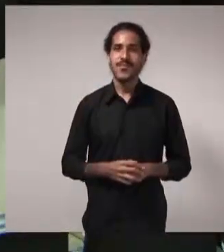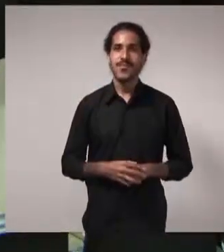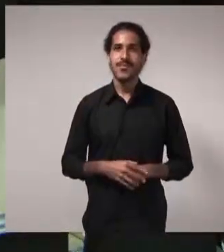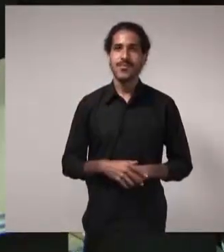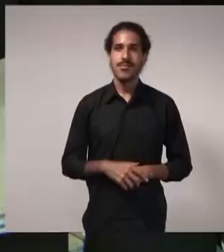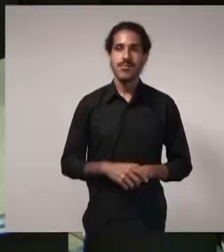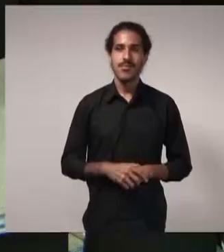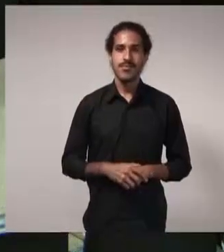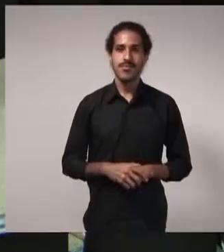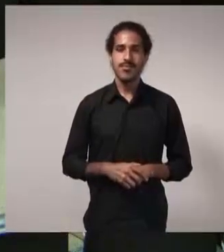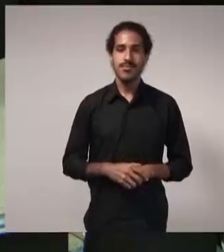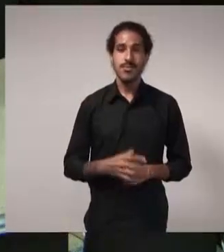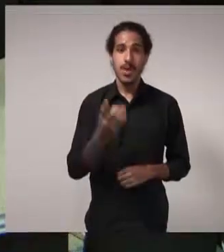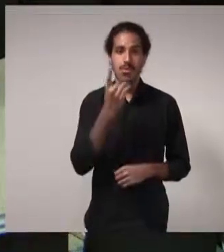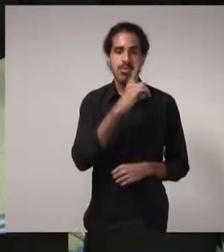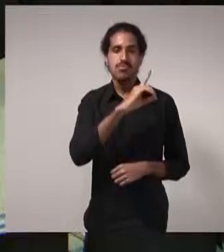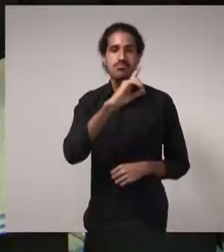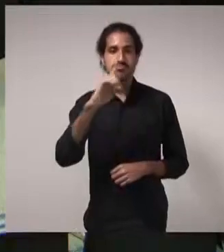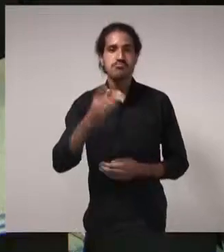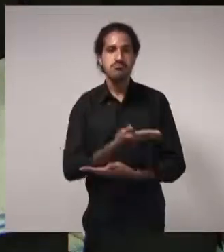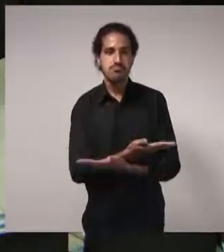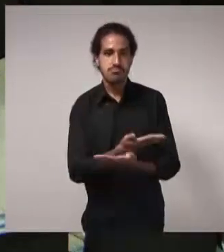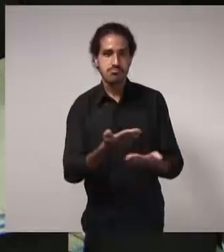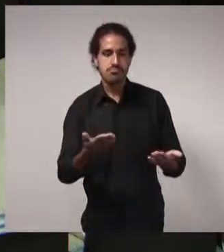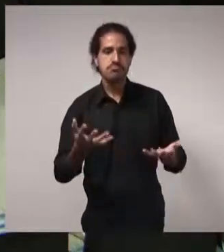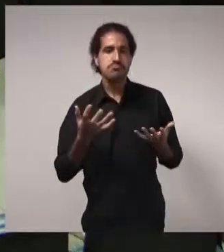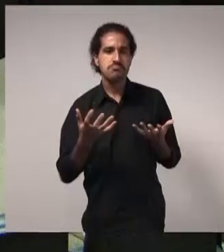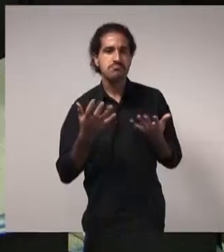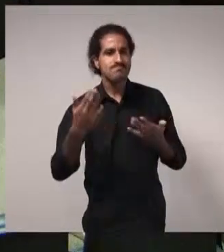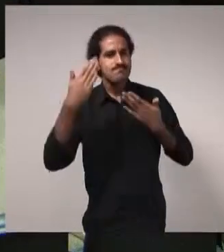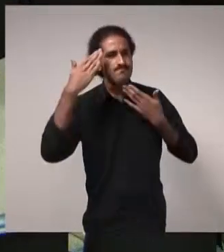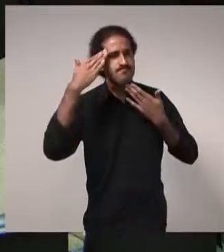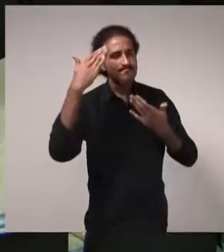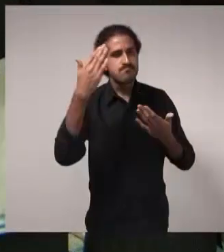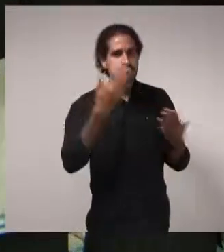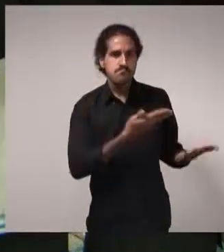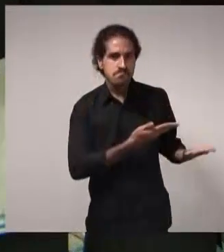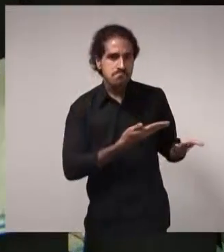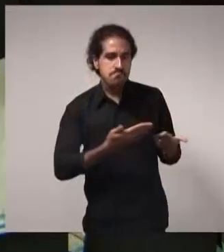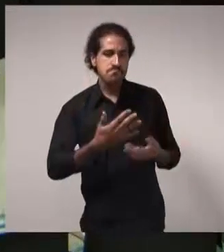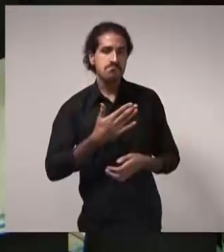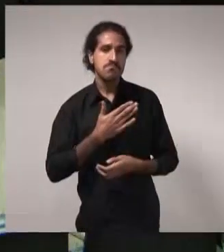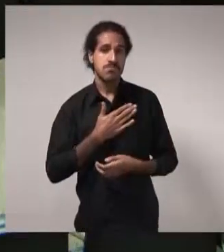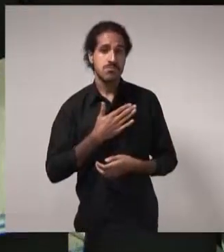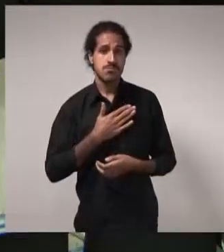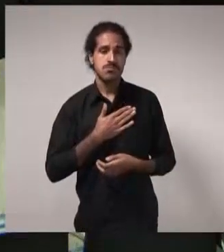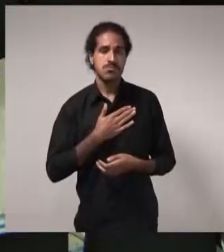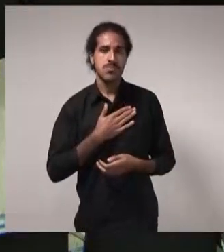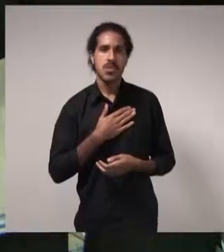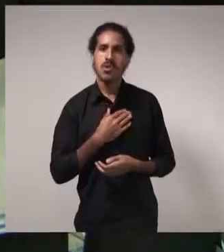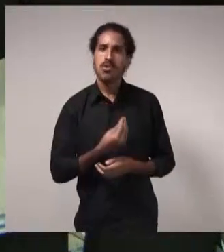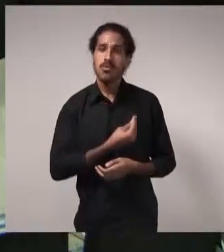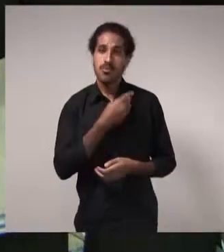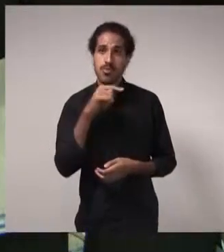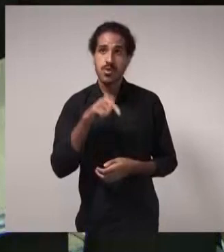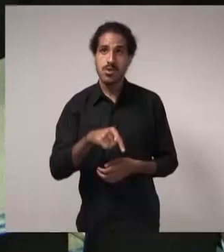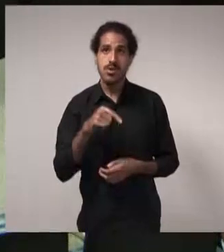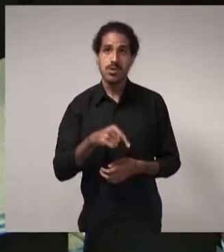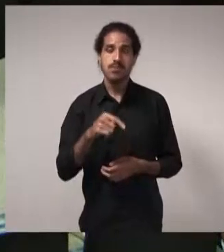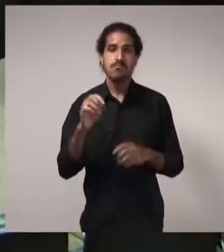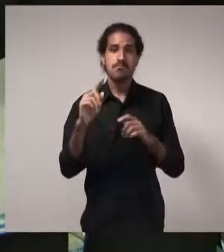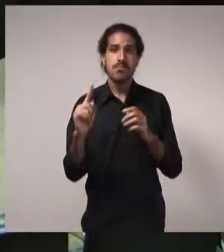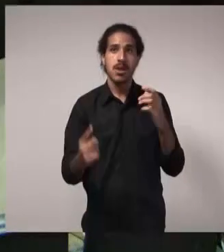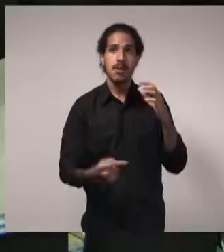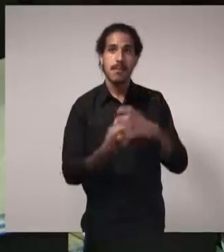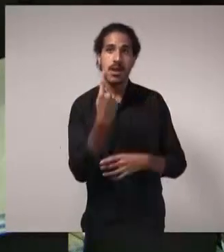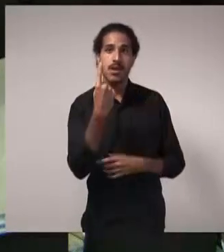Bom dia a todos. Gostaria de agradecer o convite aqui para esse evento, esse primeiro Seminário Nacional